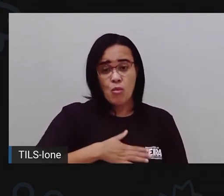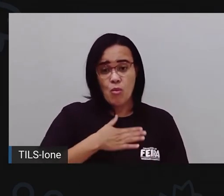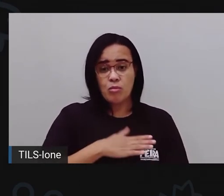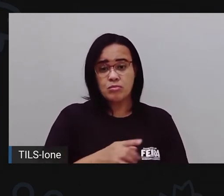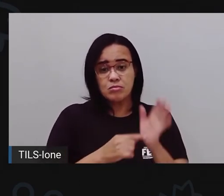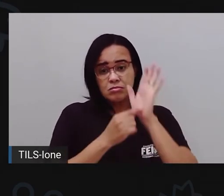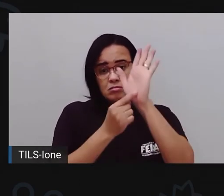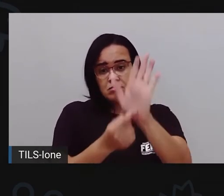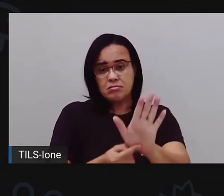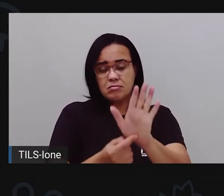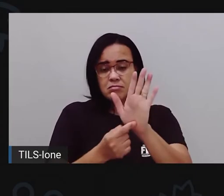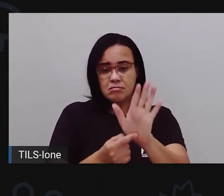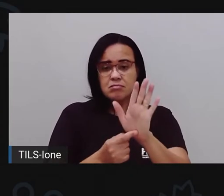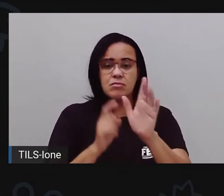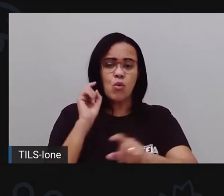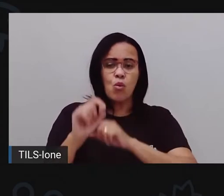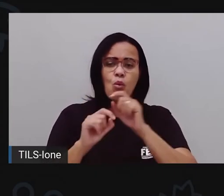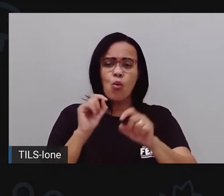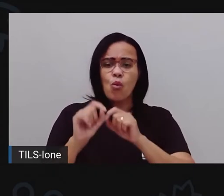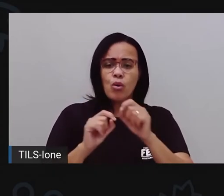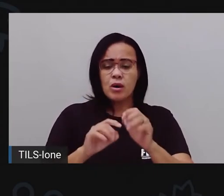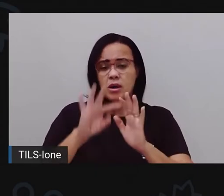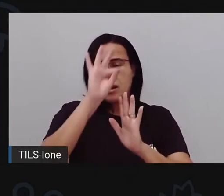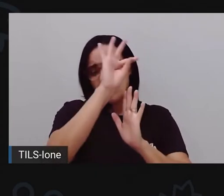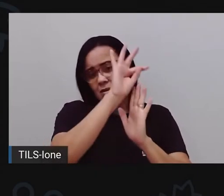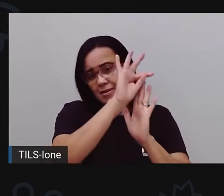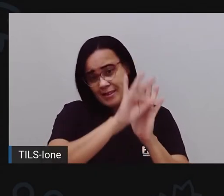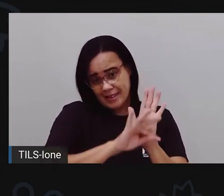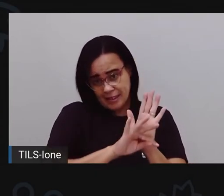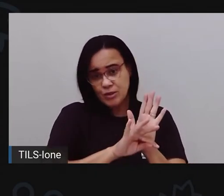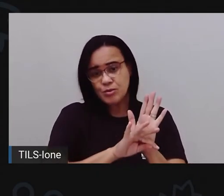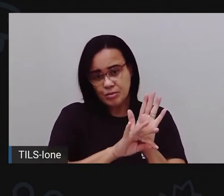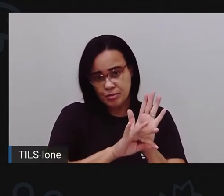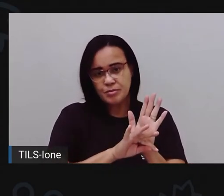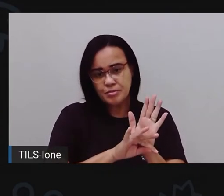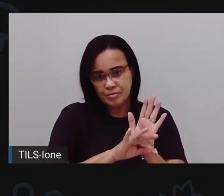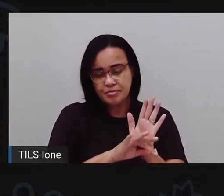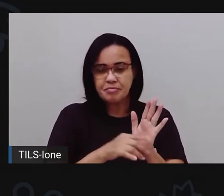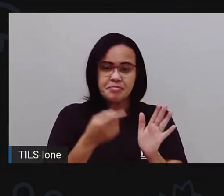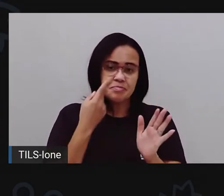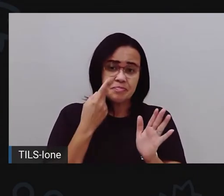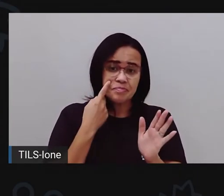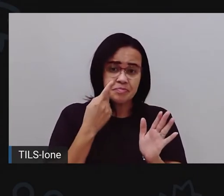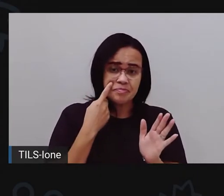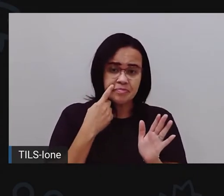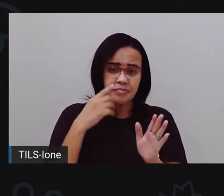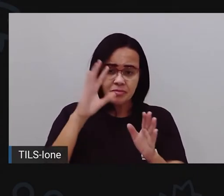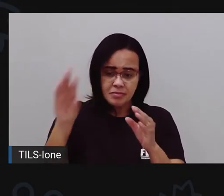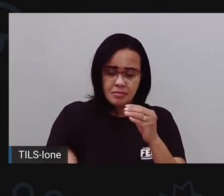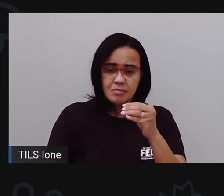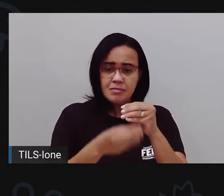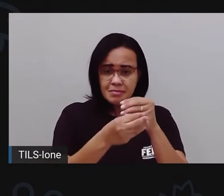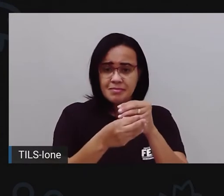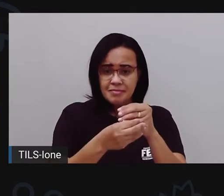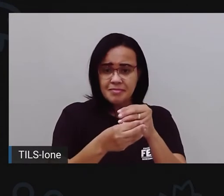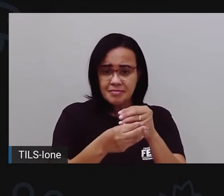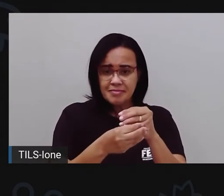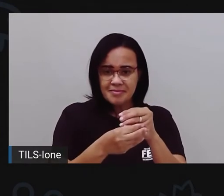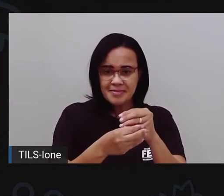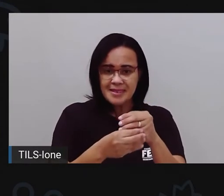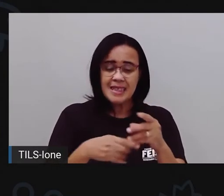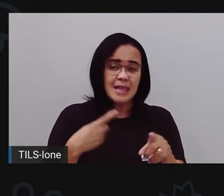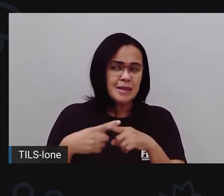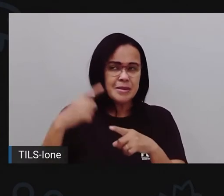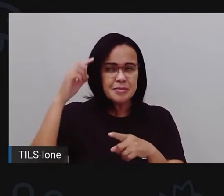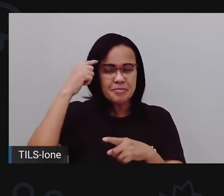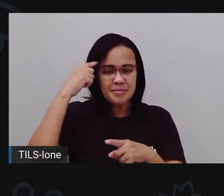uma... Um texto, né? Lacunado, pra gente completar, pensando nessas ações que vão acontecendo